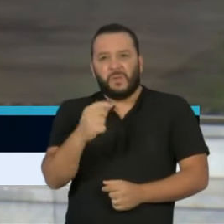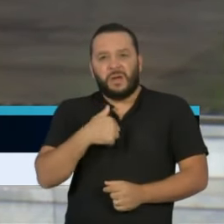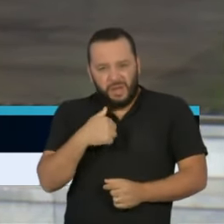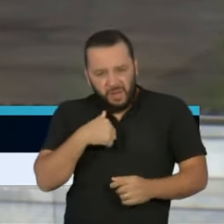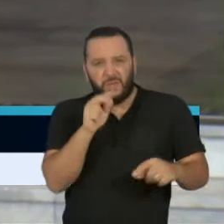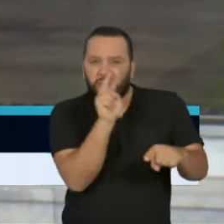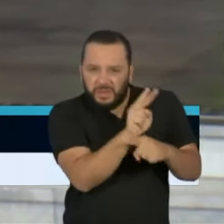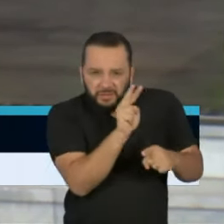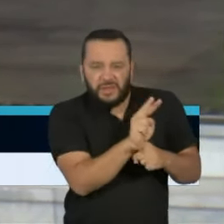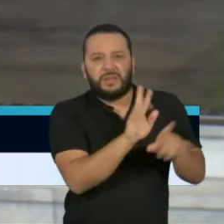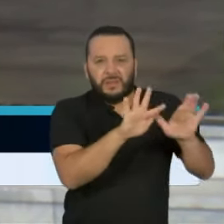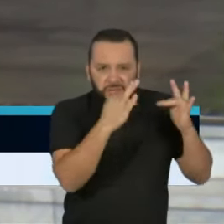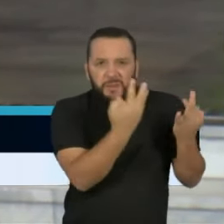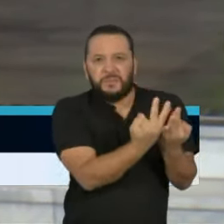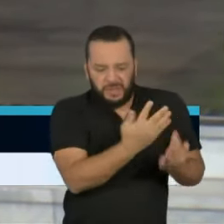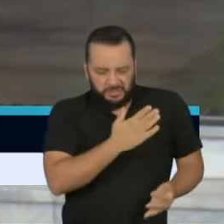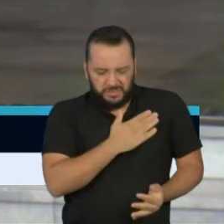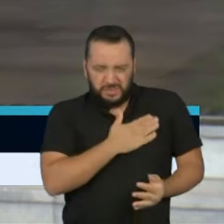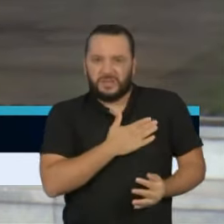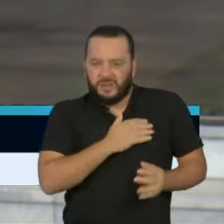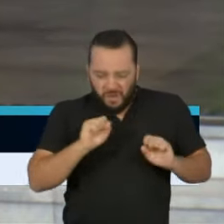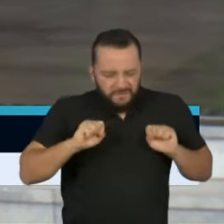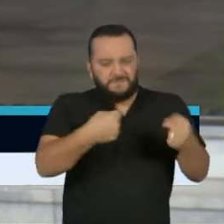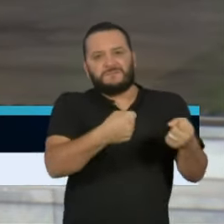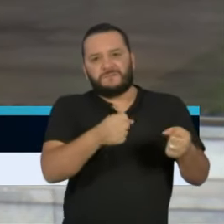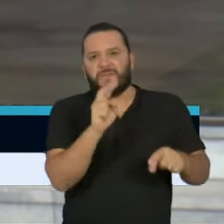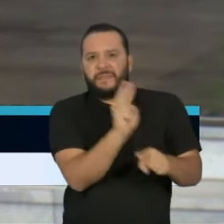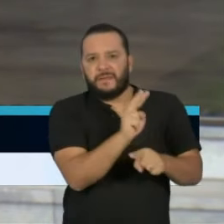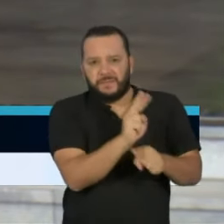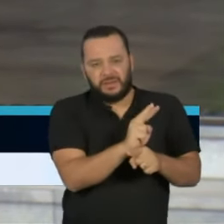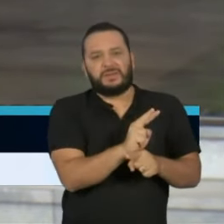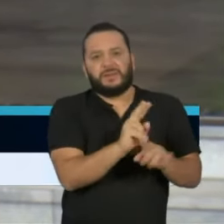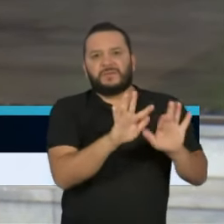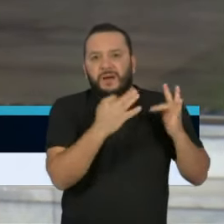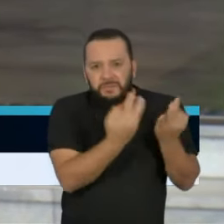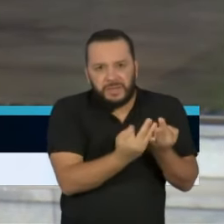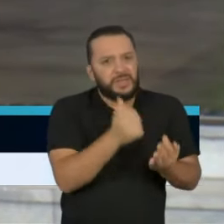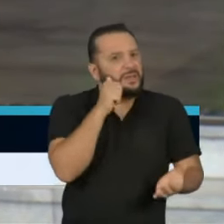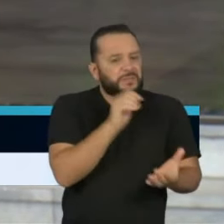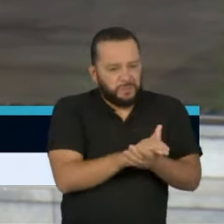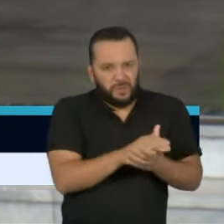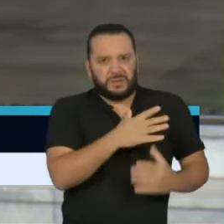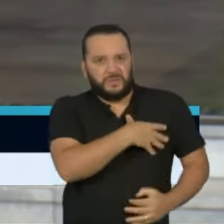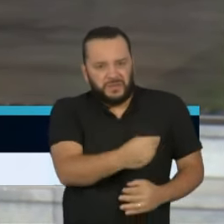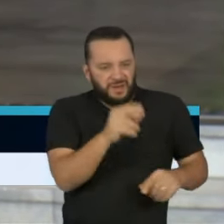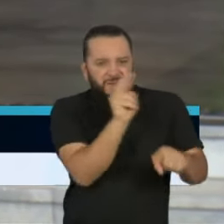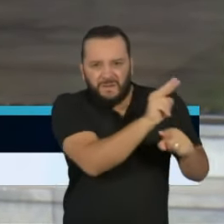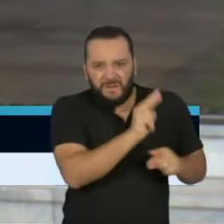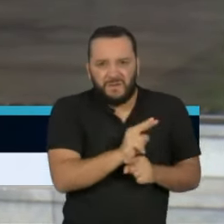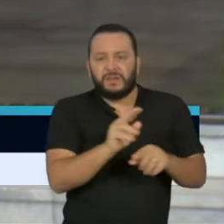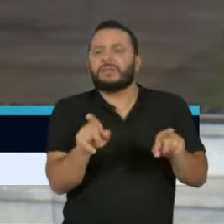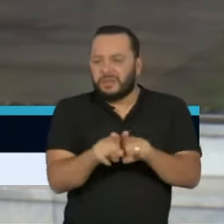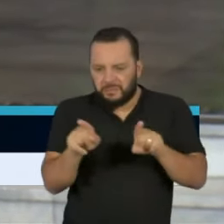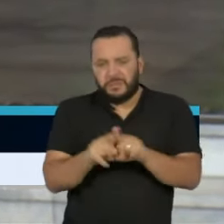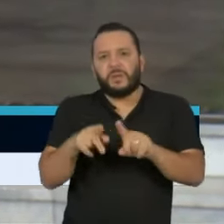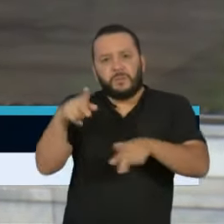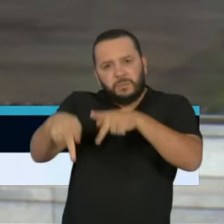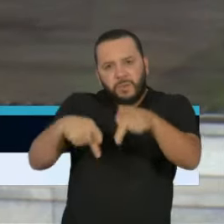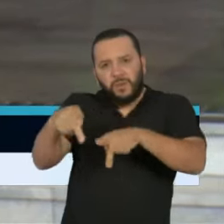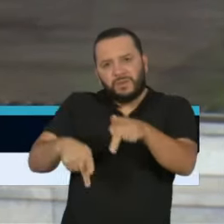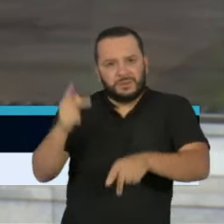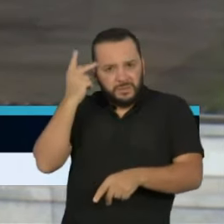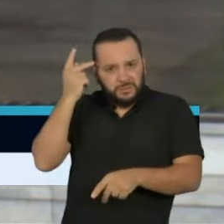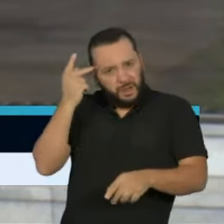defende, a vida dos seus filhos e da sua esposa. Mas não deixarei de defender a vida das pessoas, não